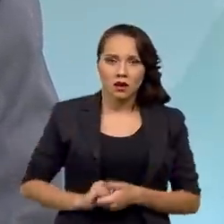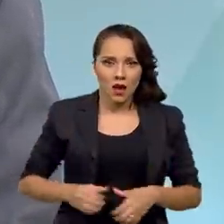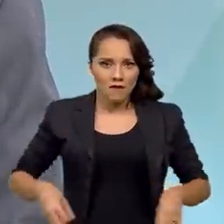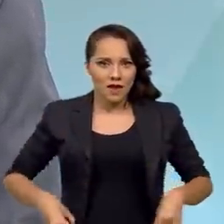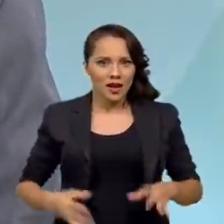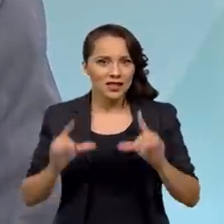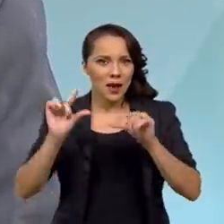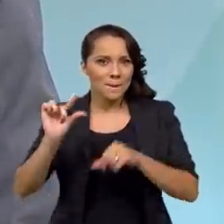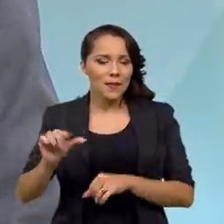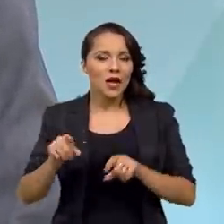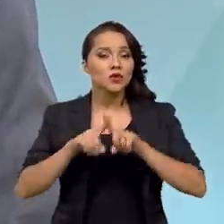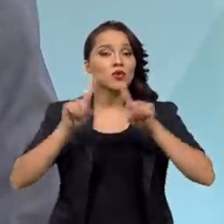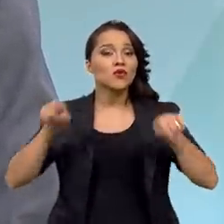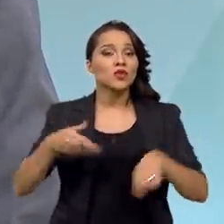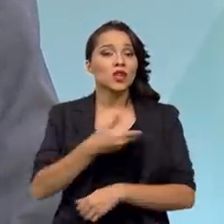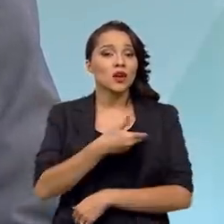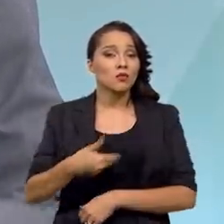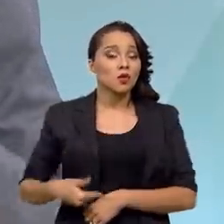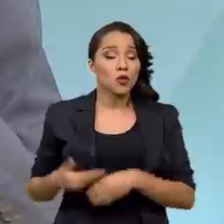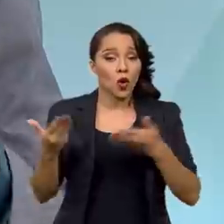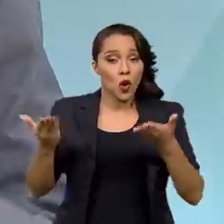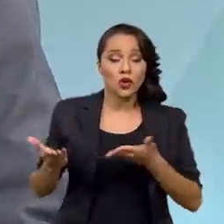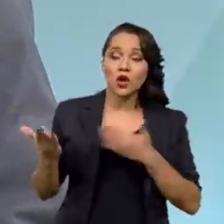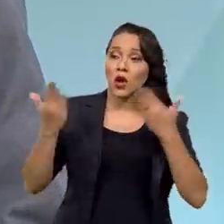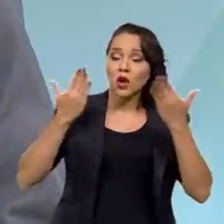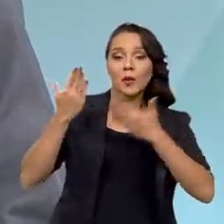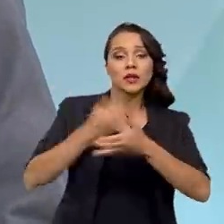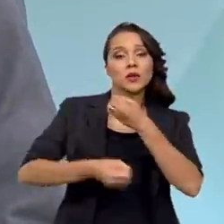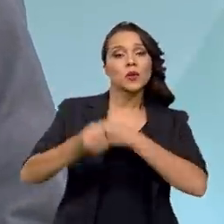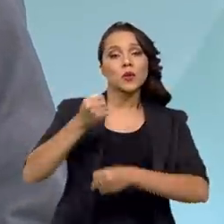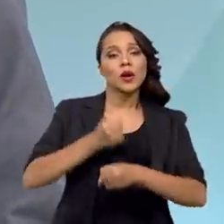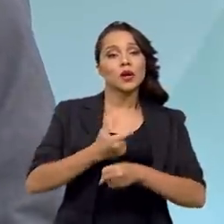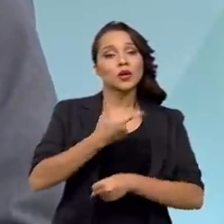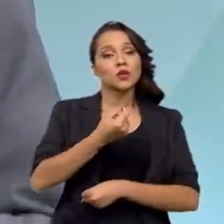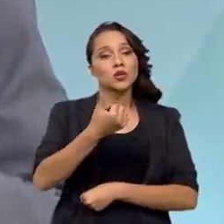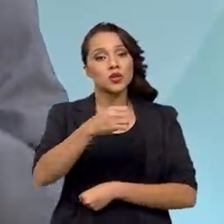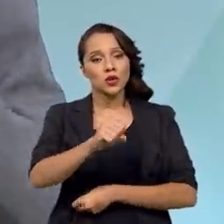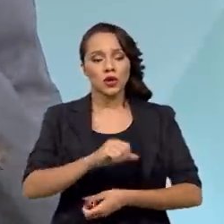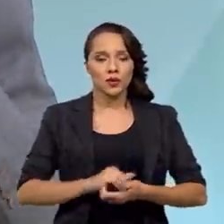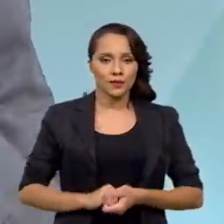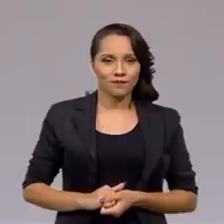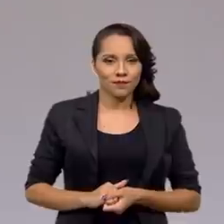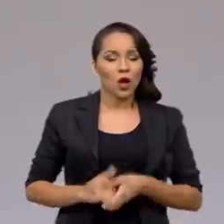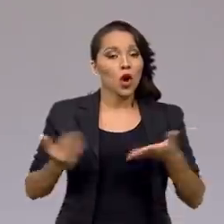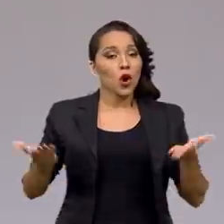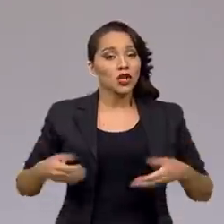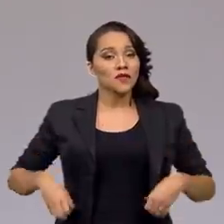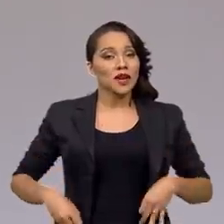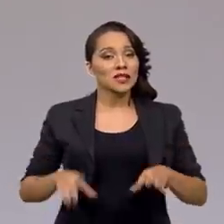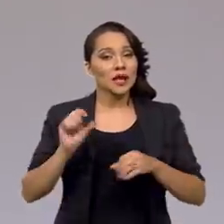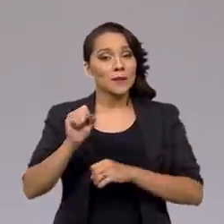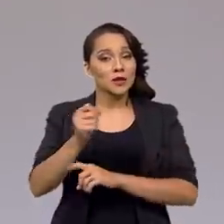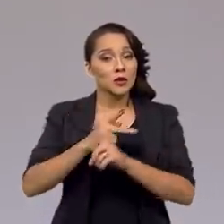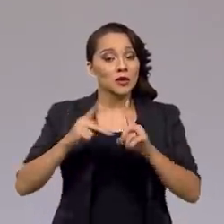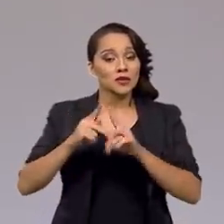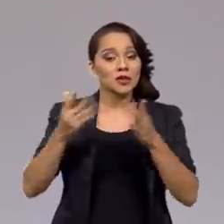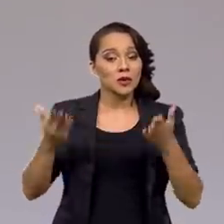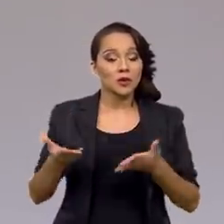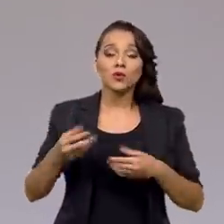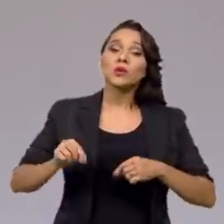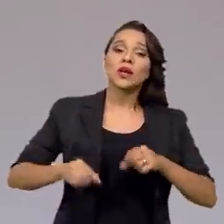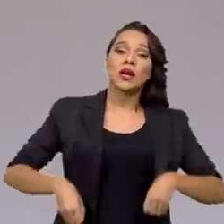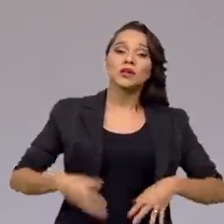menos com funcionalismo hoje, em relação ao PIB, do que gastamos em 2018. Vamos gastar menos com previdência hoje, do que